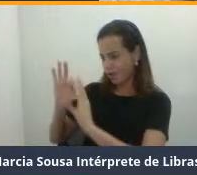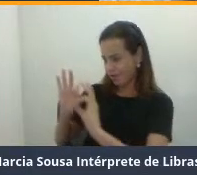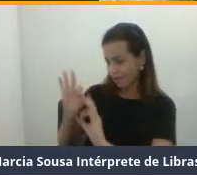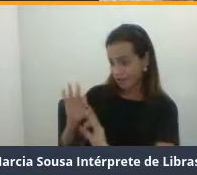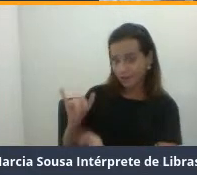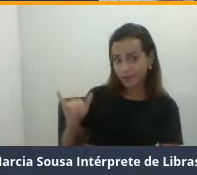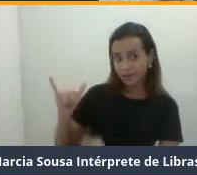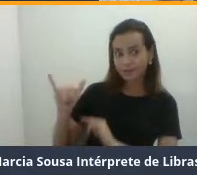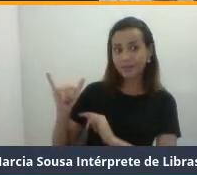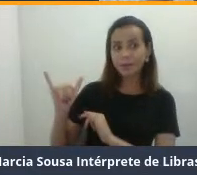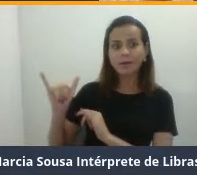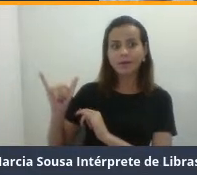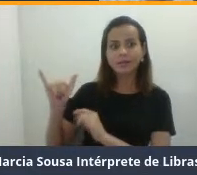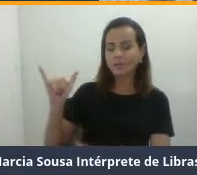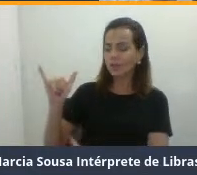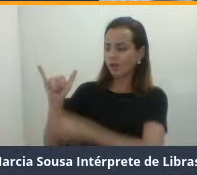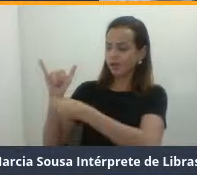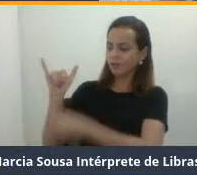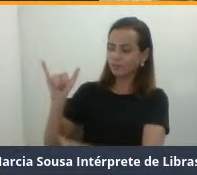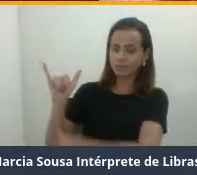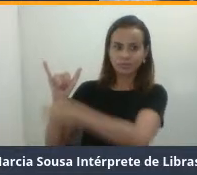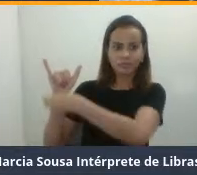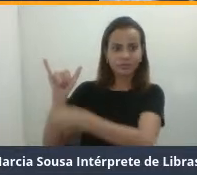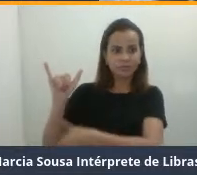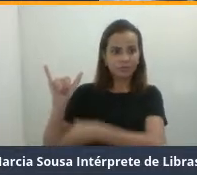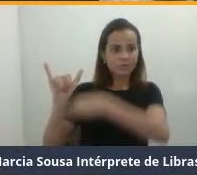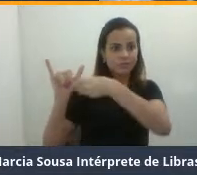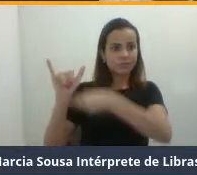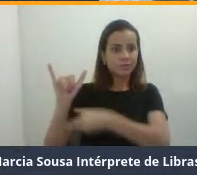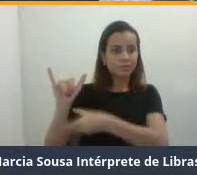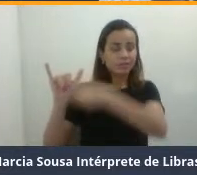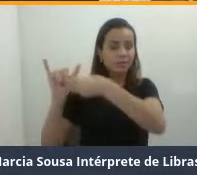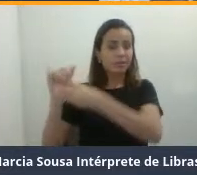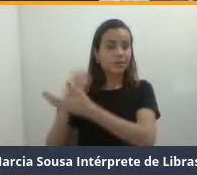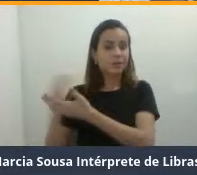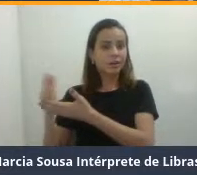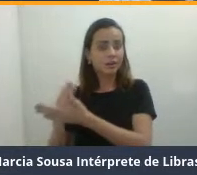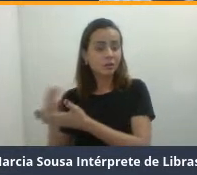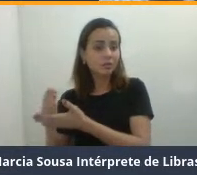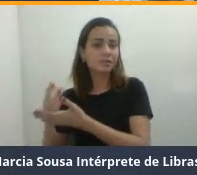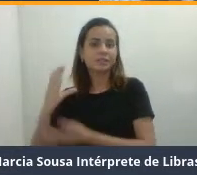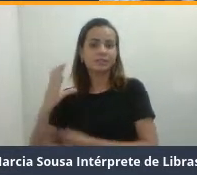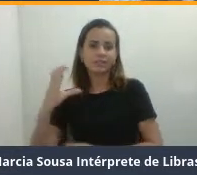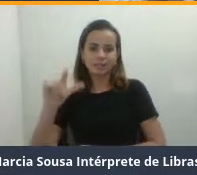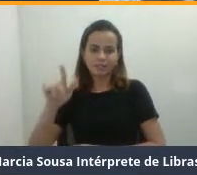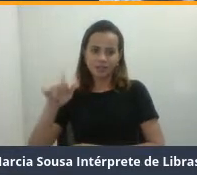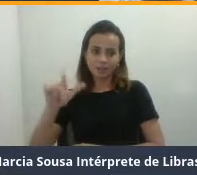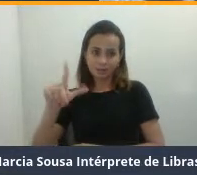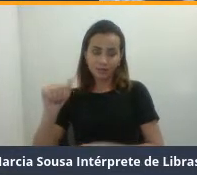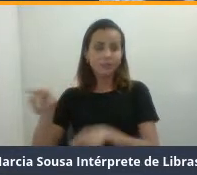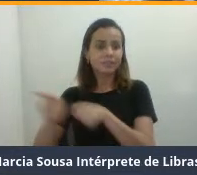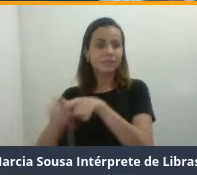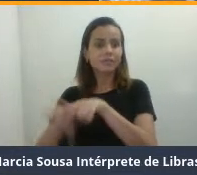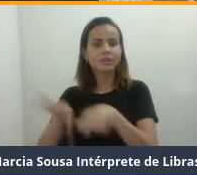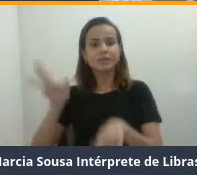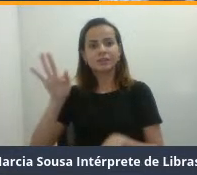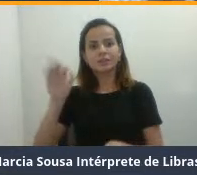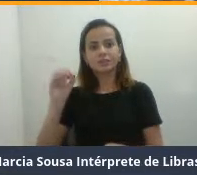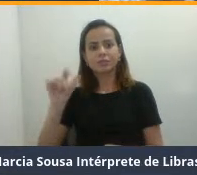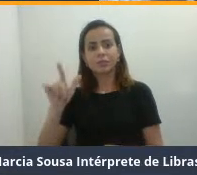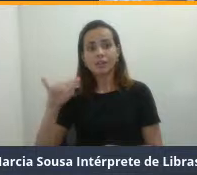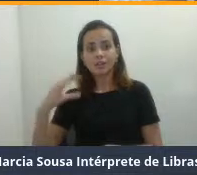ovário e preencher ele com células, inclusive com folículos ovarianos, que vão fazer com que ocorra o